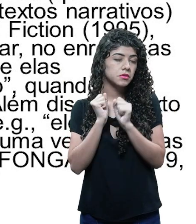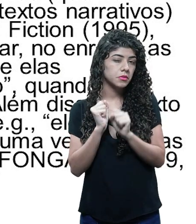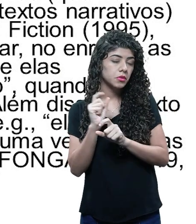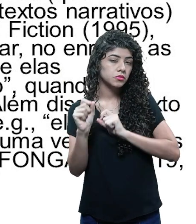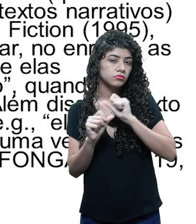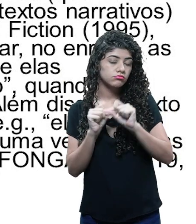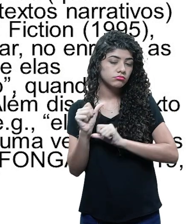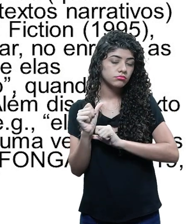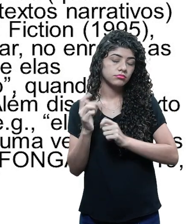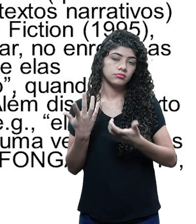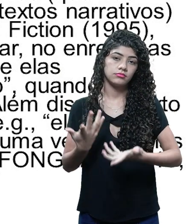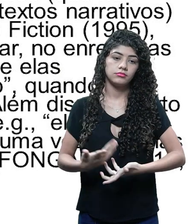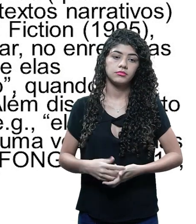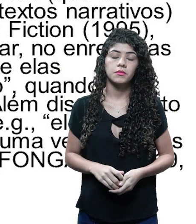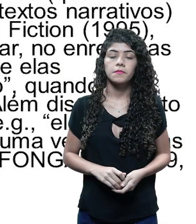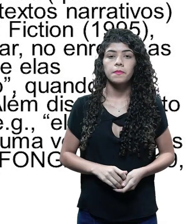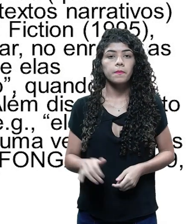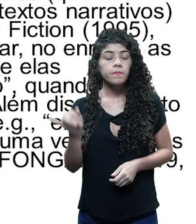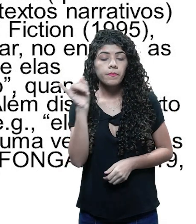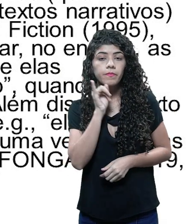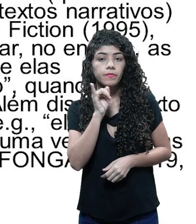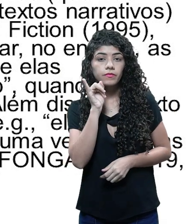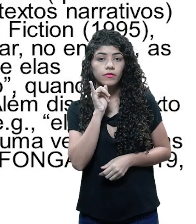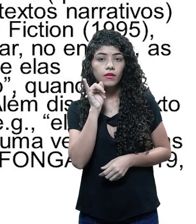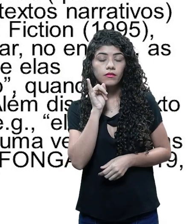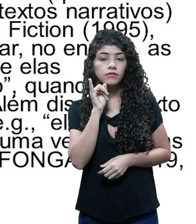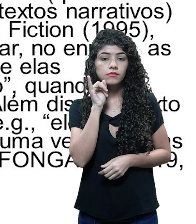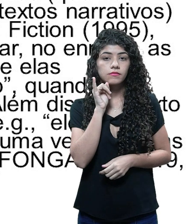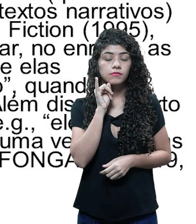você pode desconstruir essa fábula. Então, por exemplo,